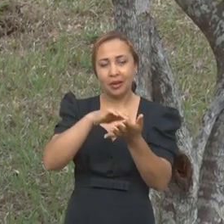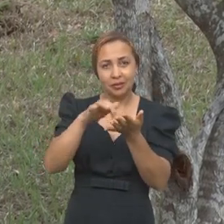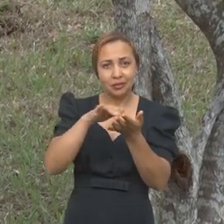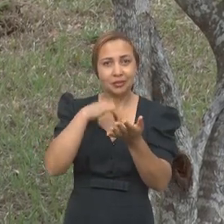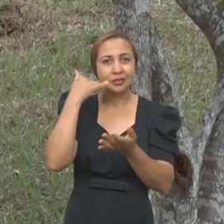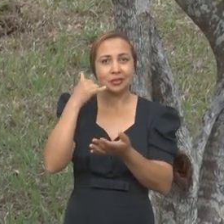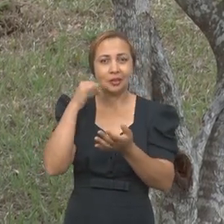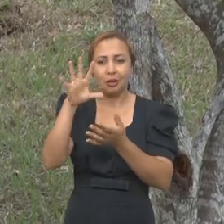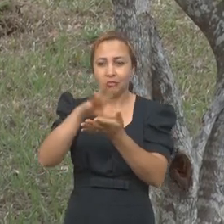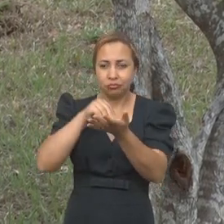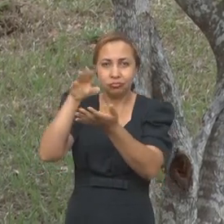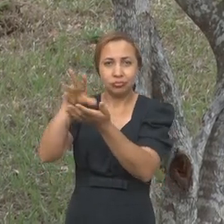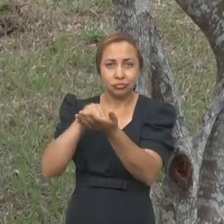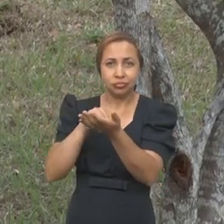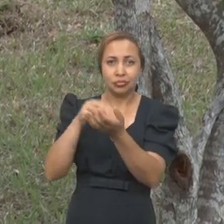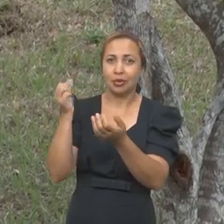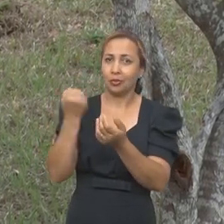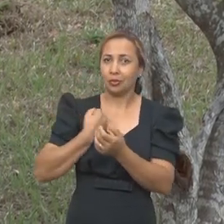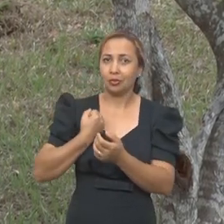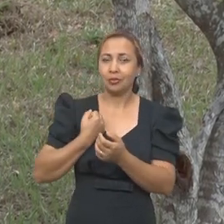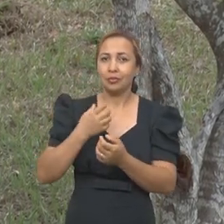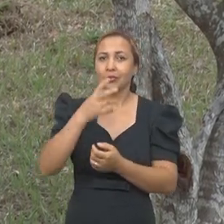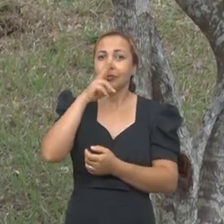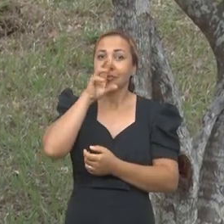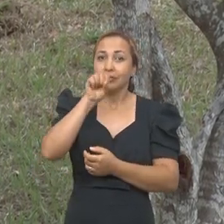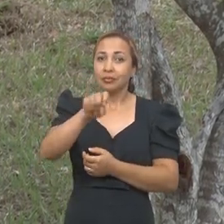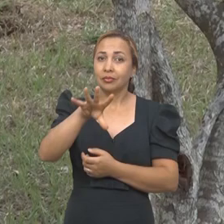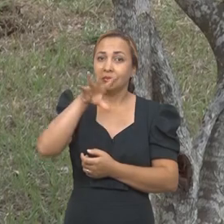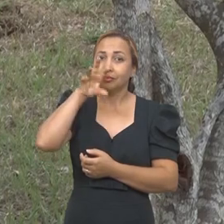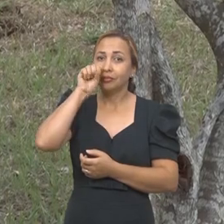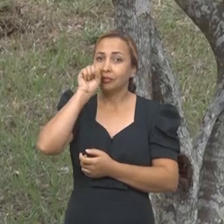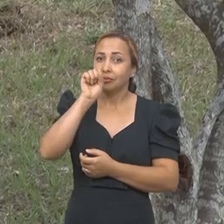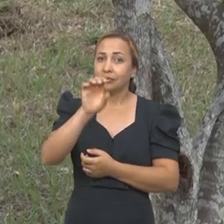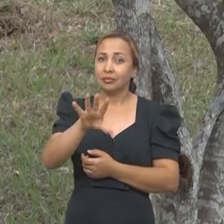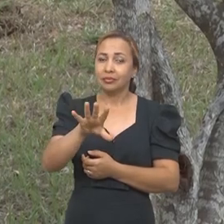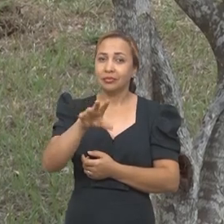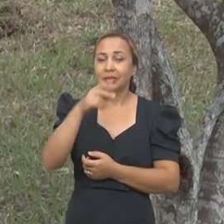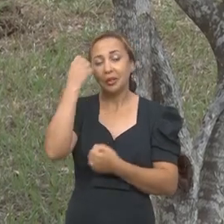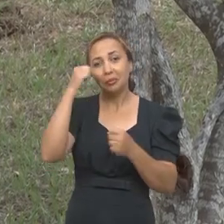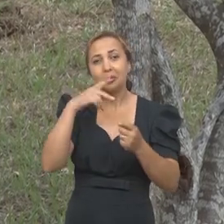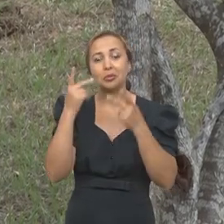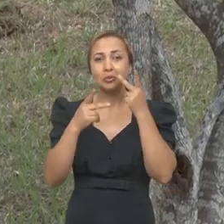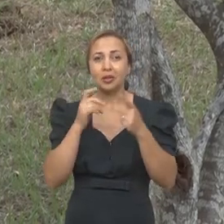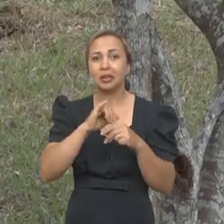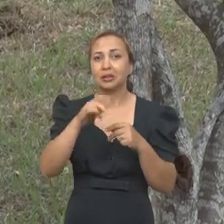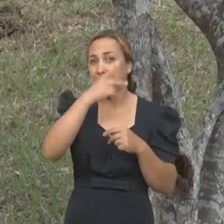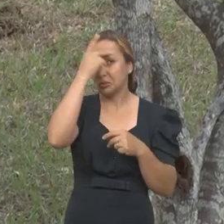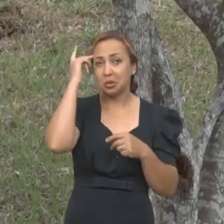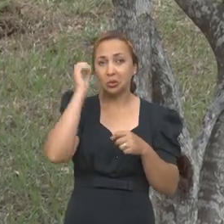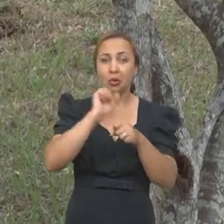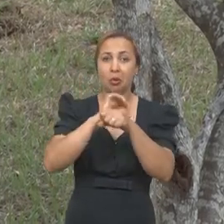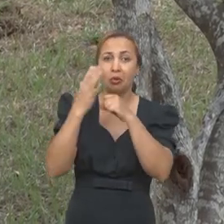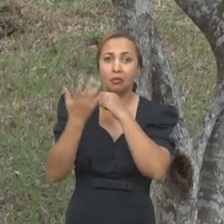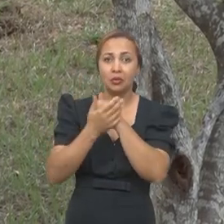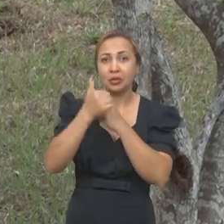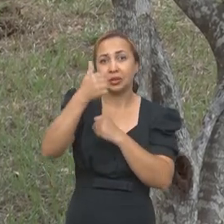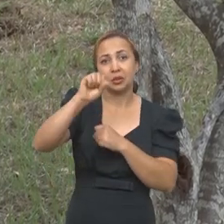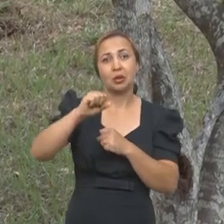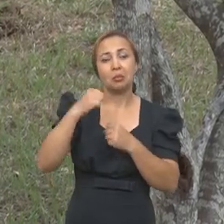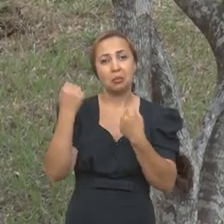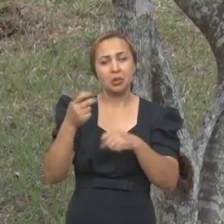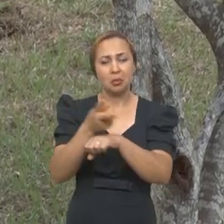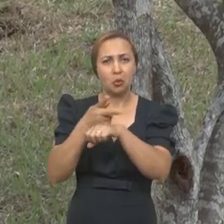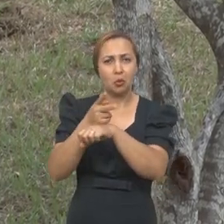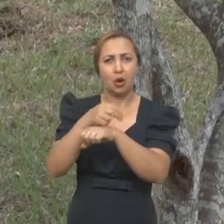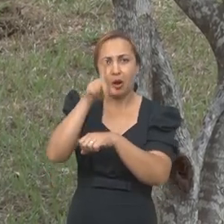celulares coleta dados da frequência respiratória e é capaz de indicar se um paciente com Covid-19 deve